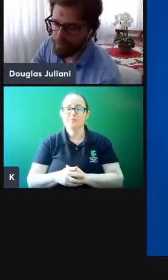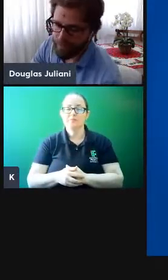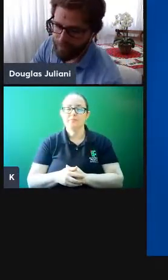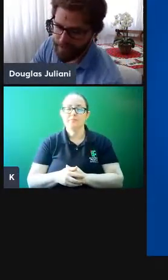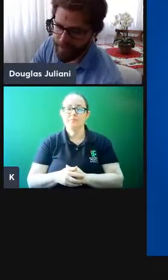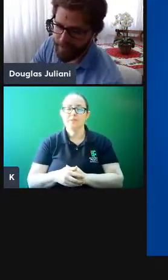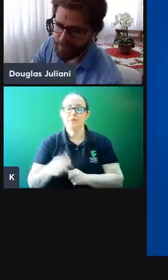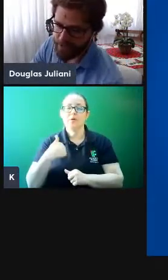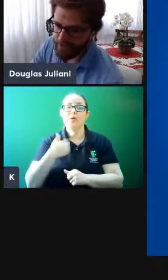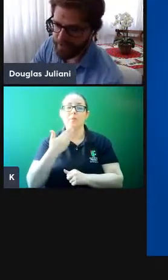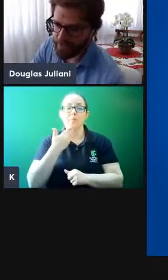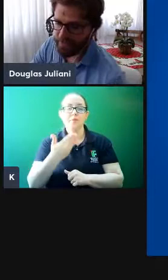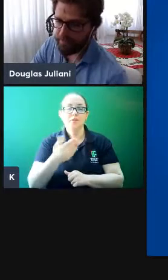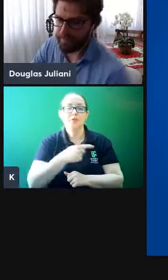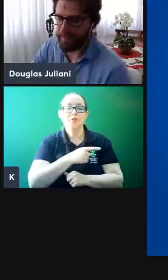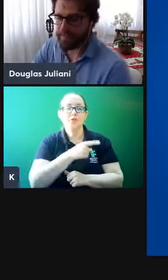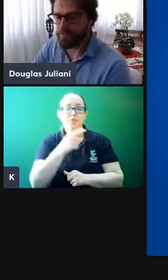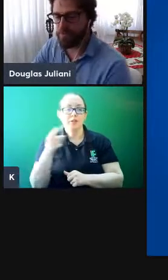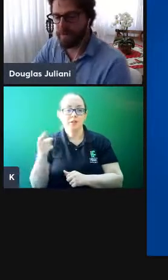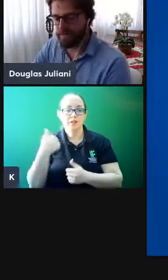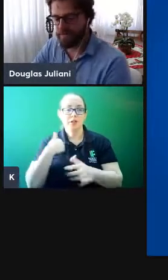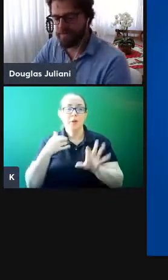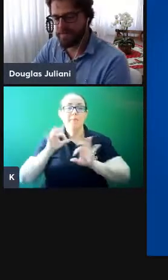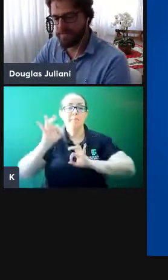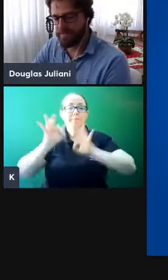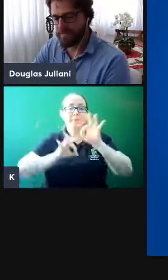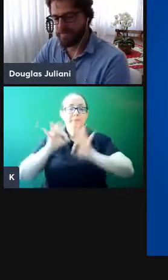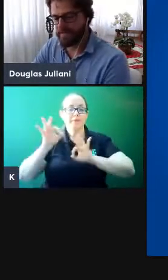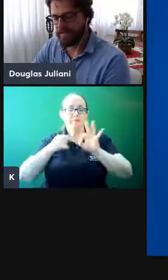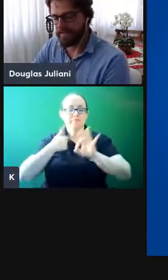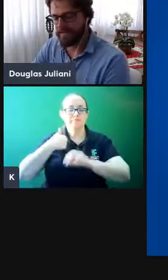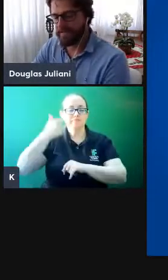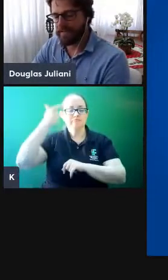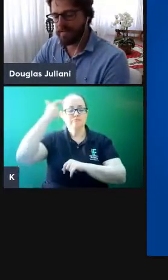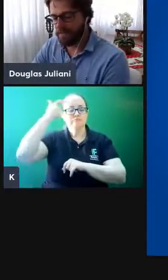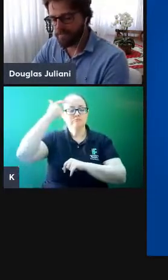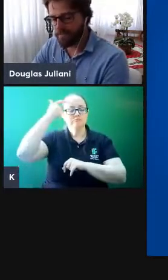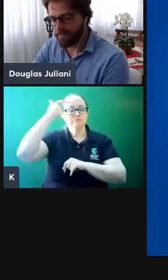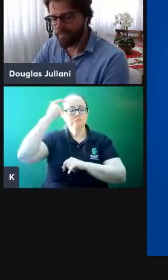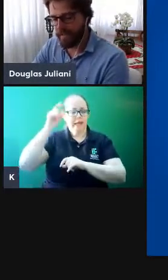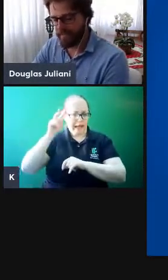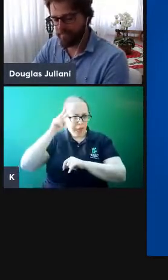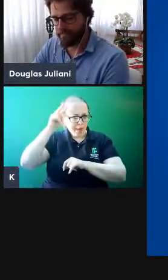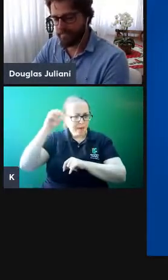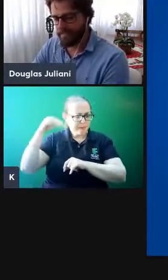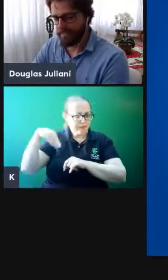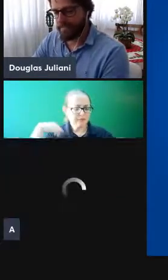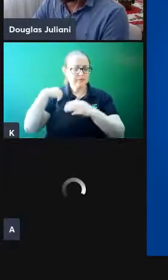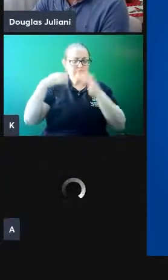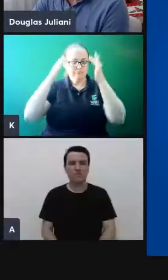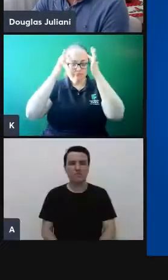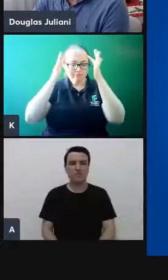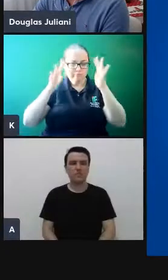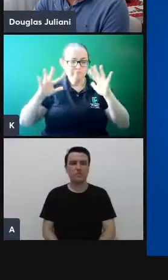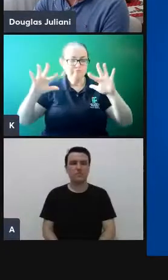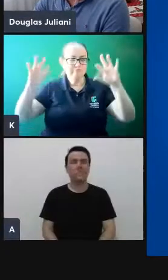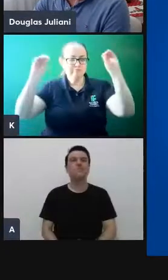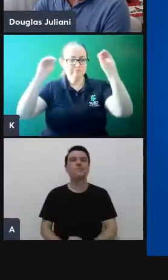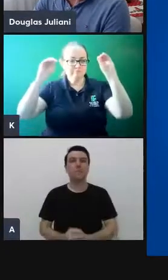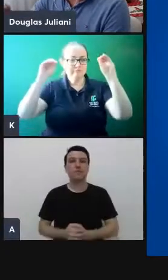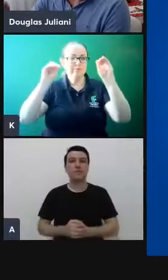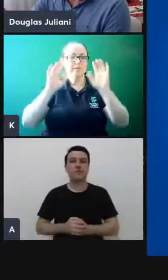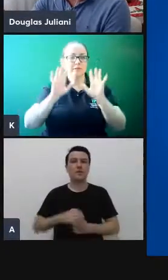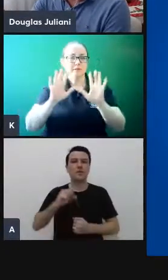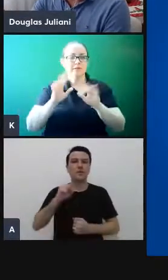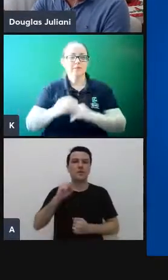vou pedir para vocês para a gente fazer uma preparação com Mindfulness. Então se vocês puderem, a